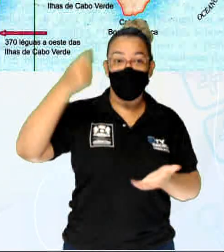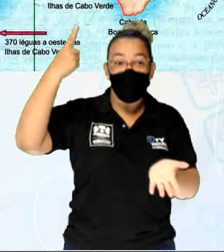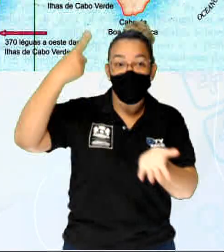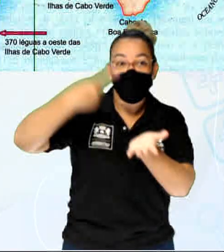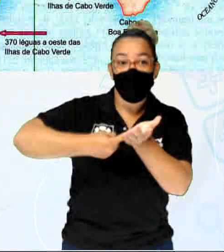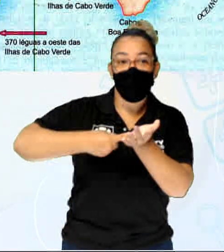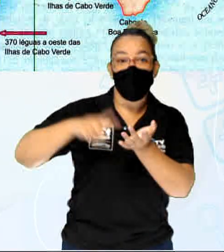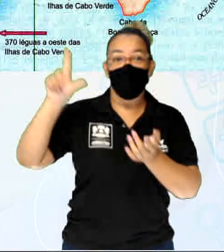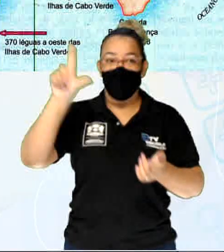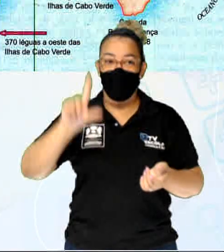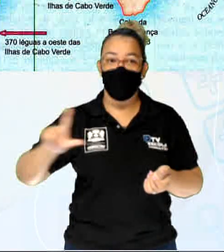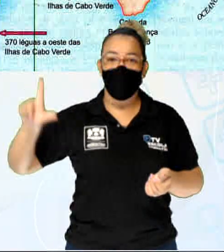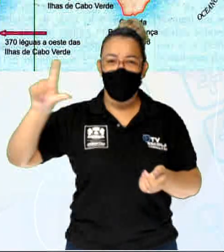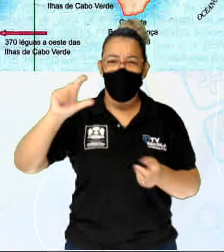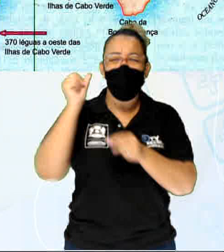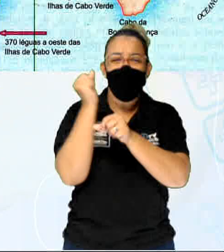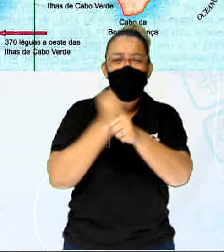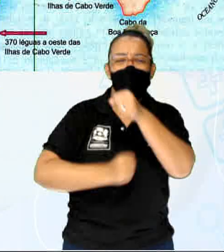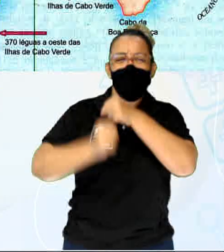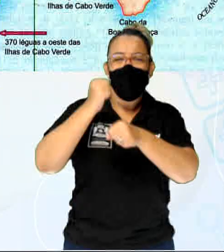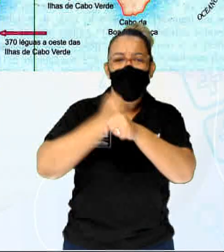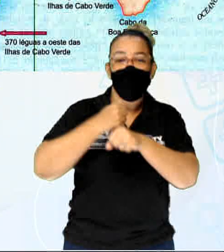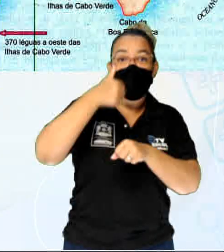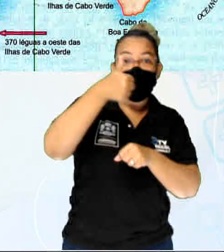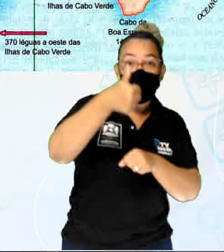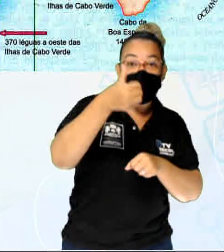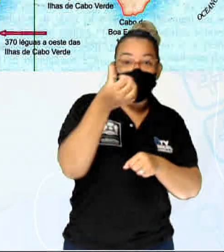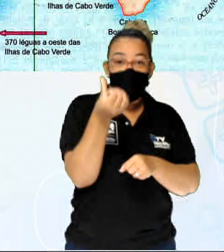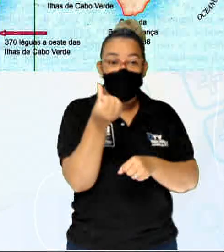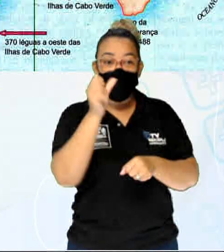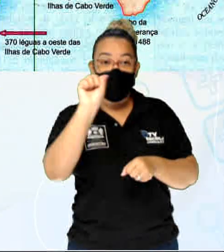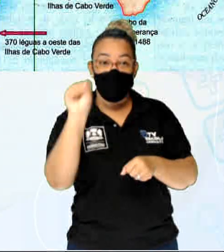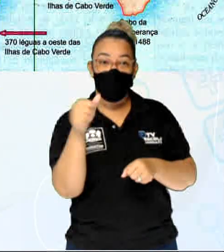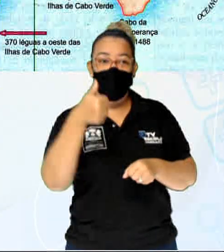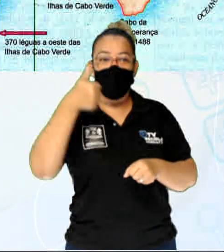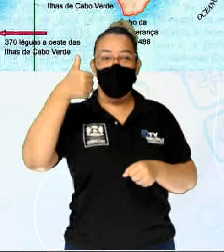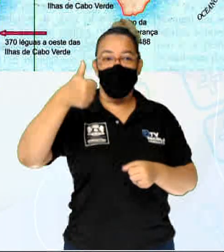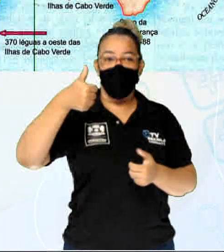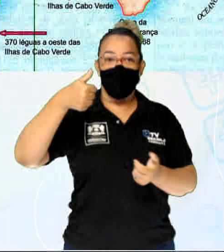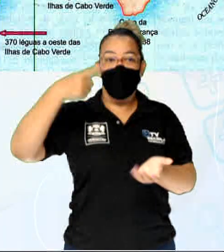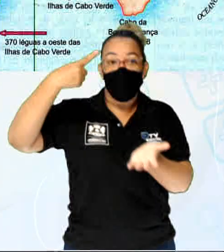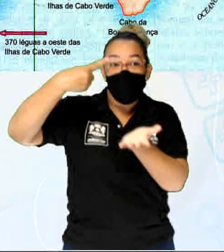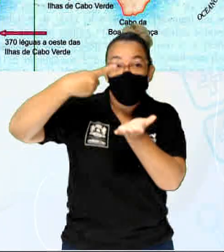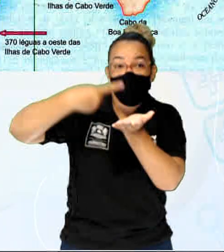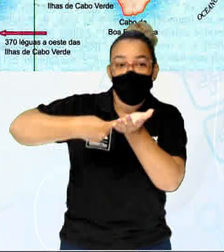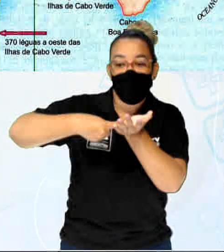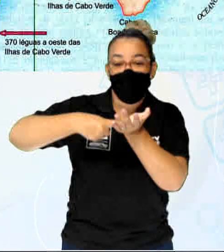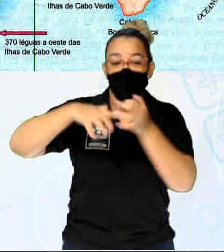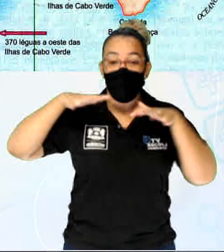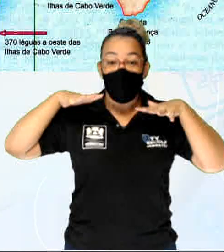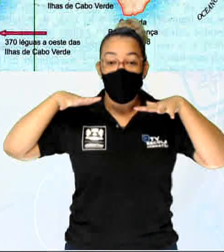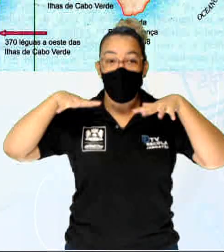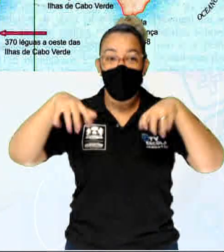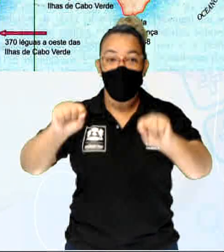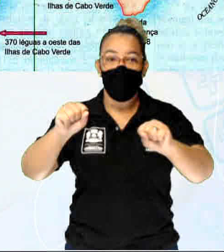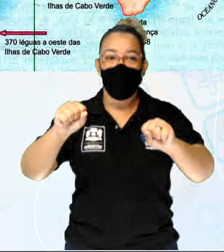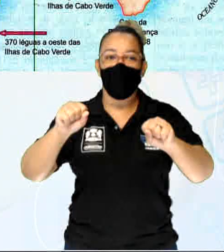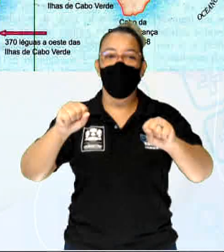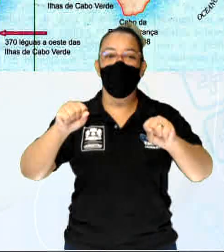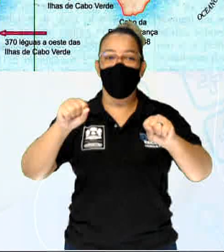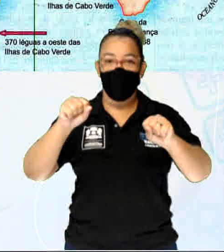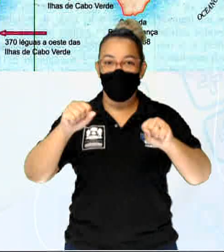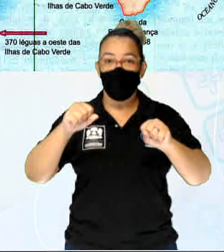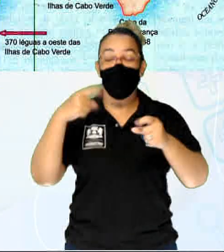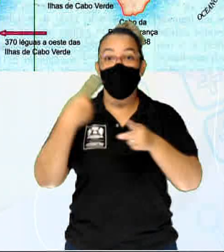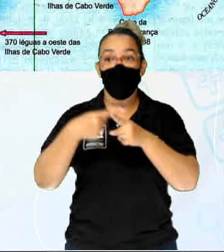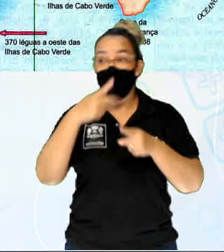de Lisboa, depois, de 1681, tratou da devolução da colônia de Sacramento, ocupada pelos